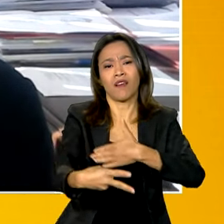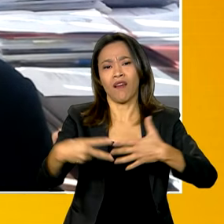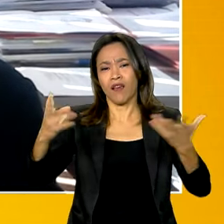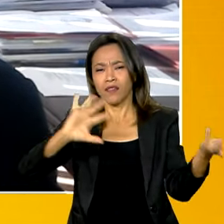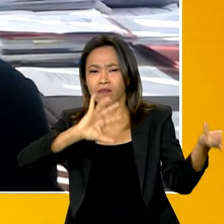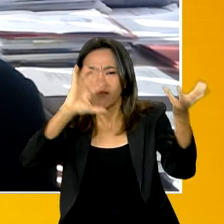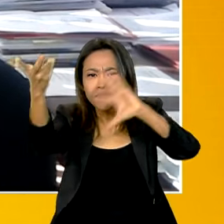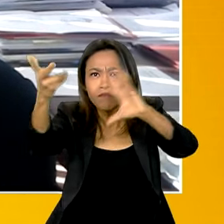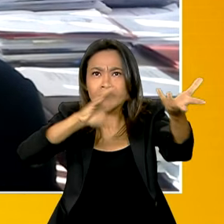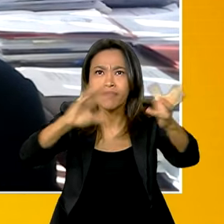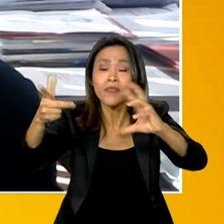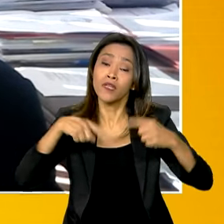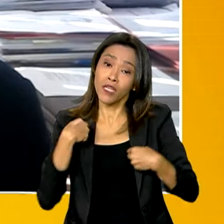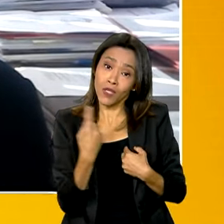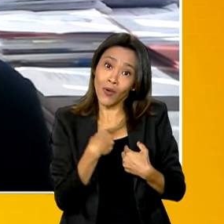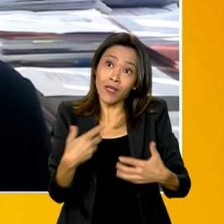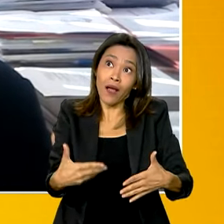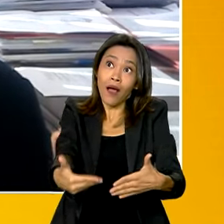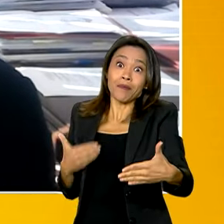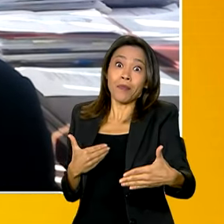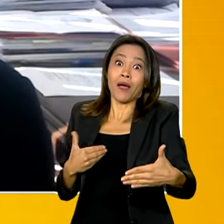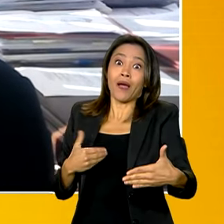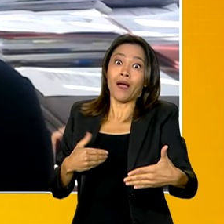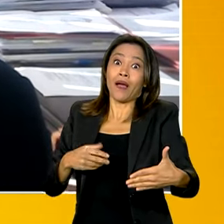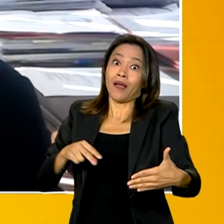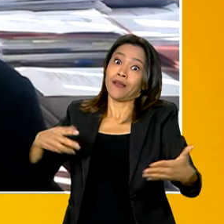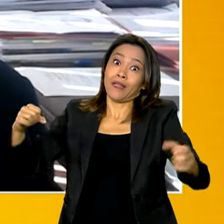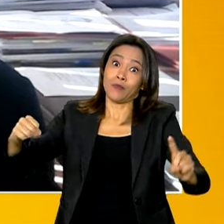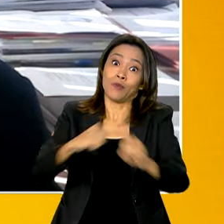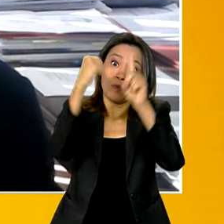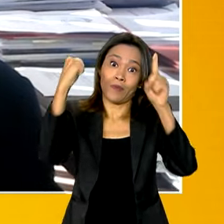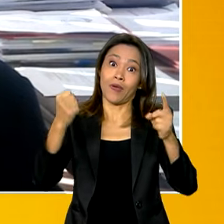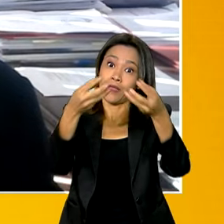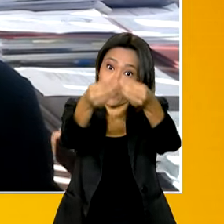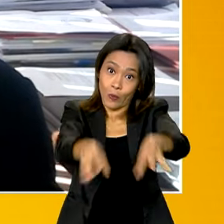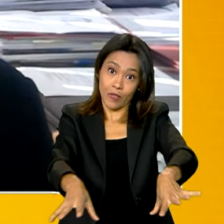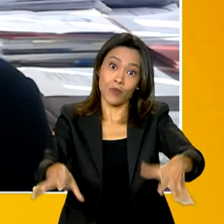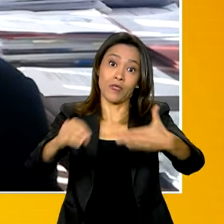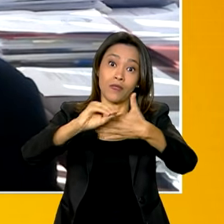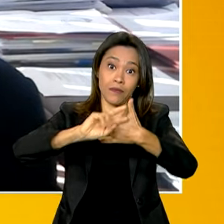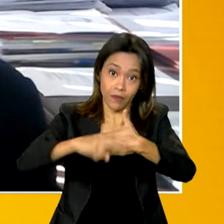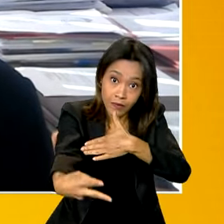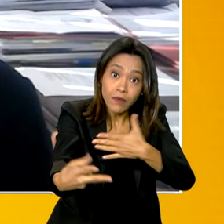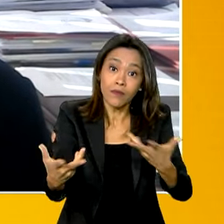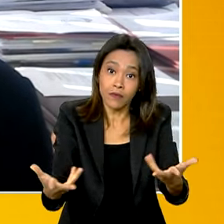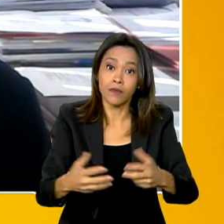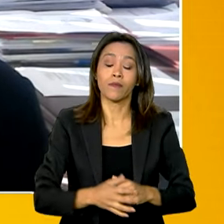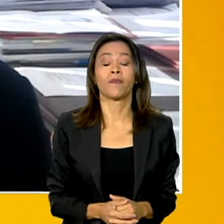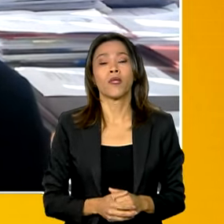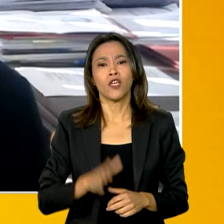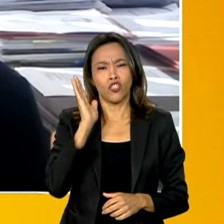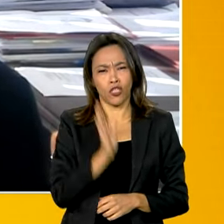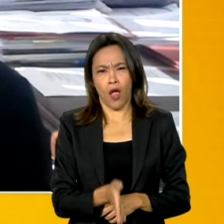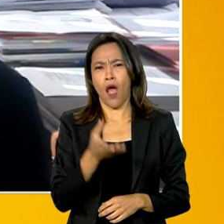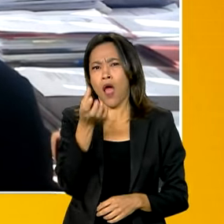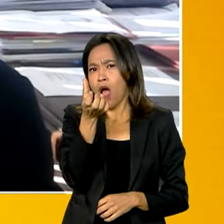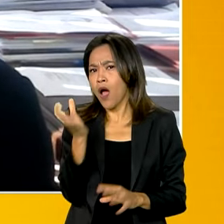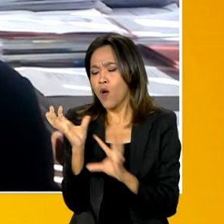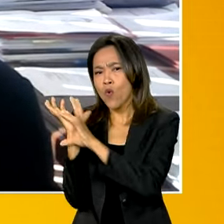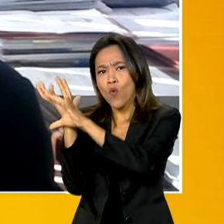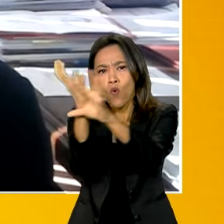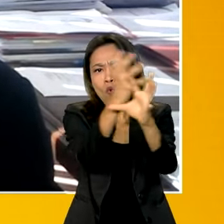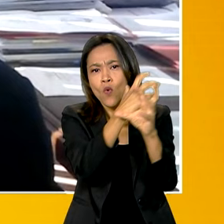as mudanças climáticas que estão acontecendo. Nós já tratamos, Vanessa, com mais de 6 mil visitantes